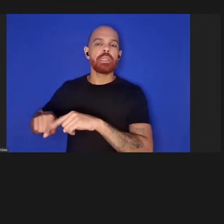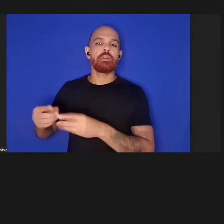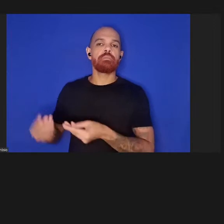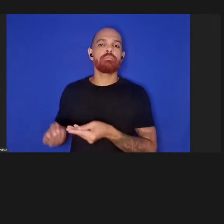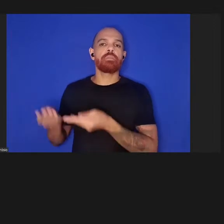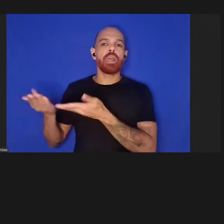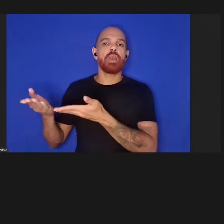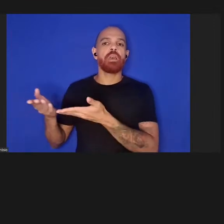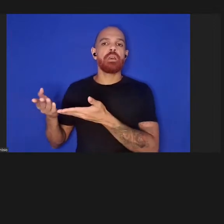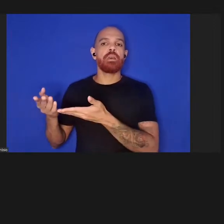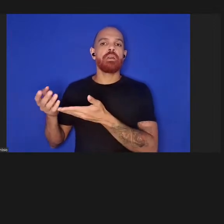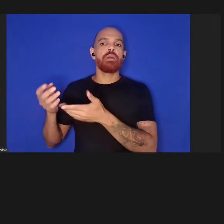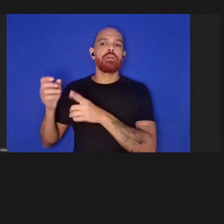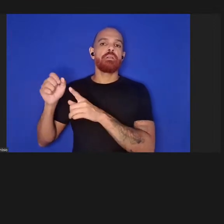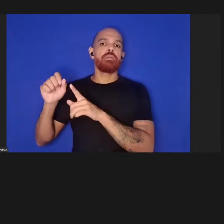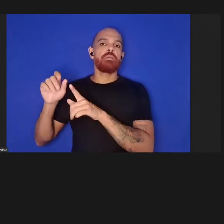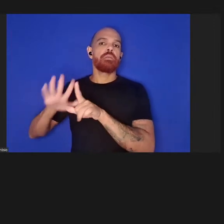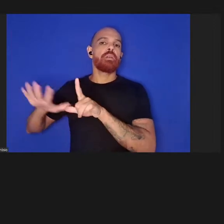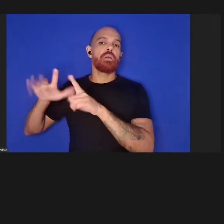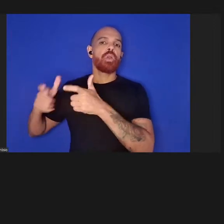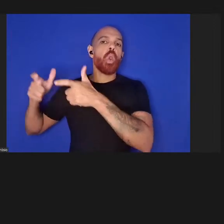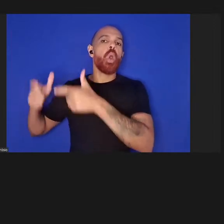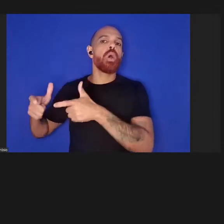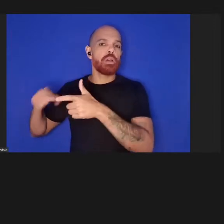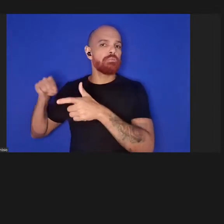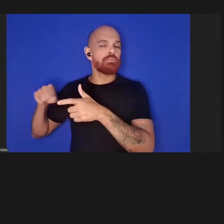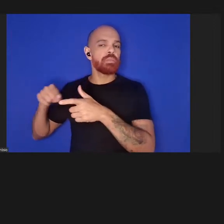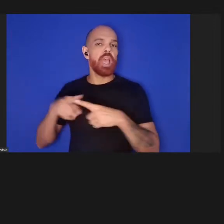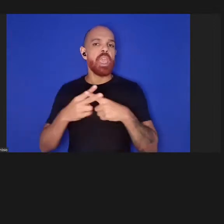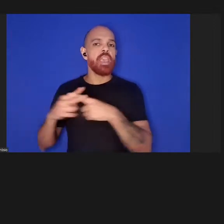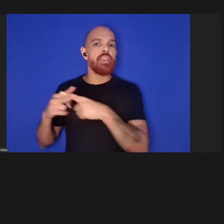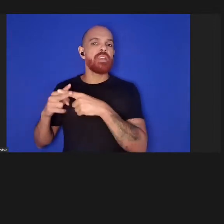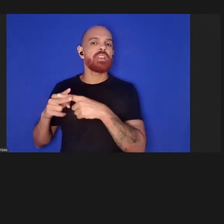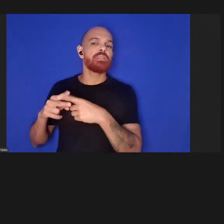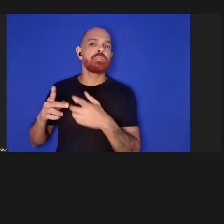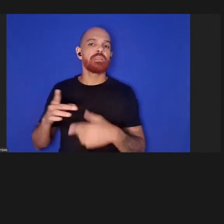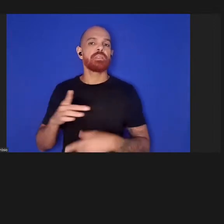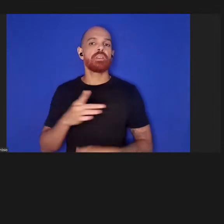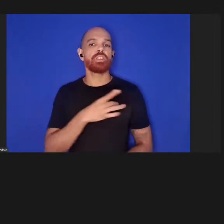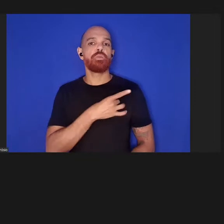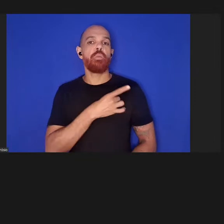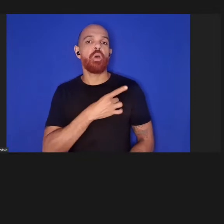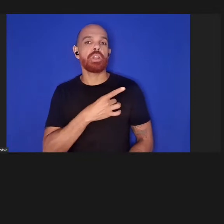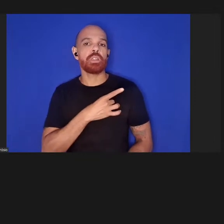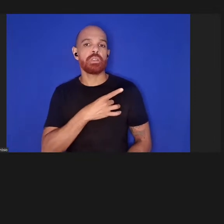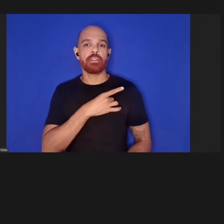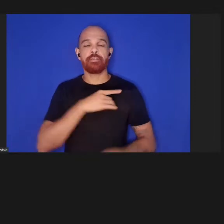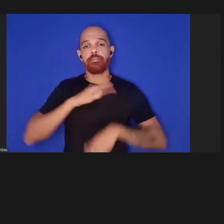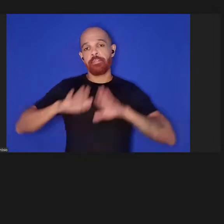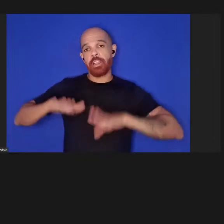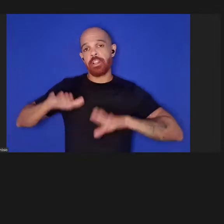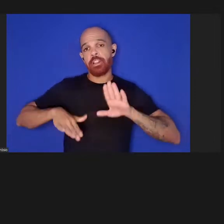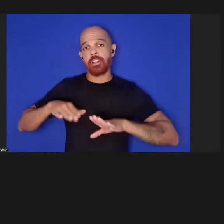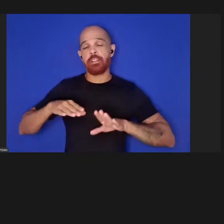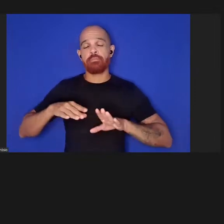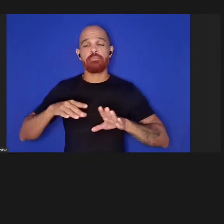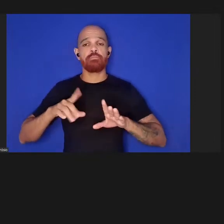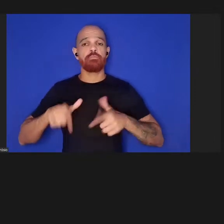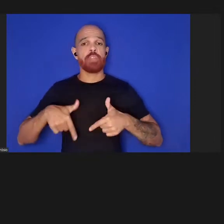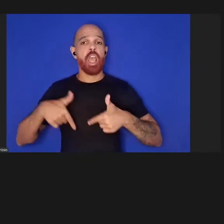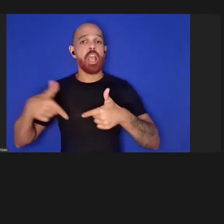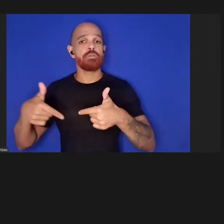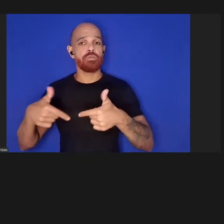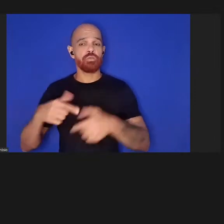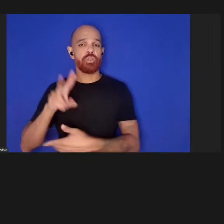plataforma local onde a revisão será espontânea e vai depender da atitude dos leitores é